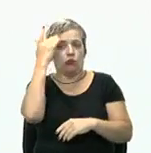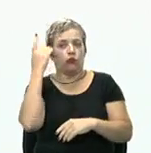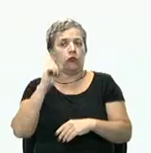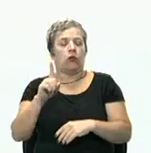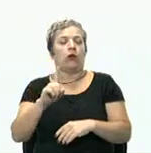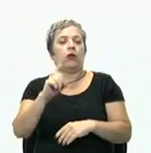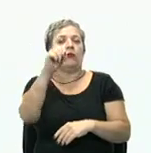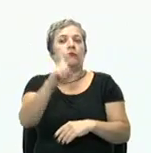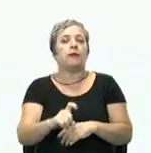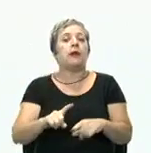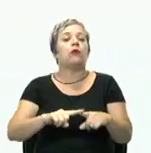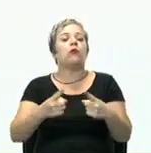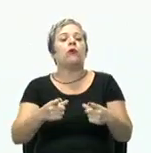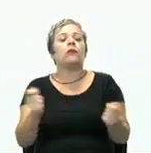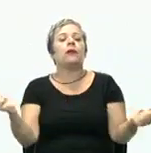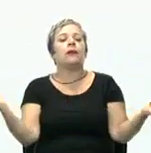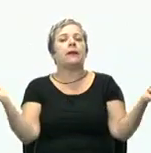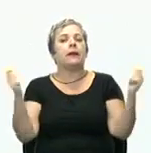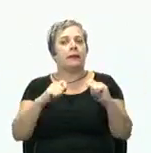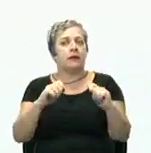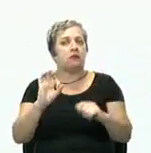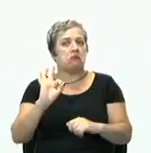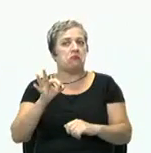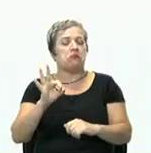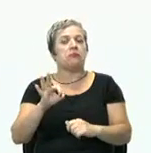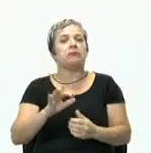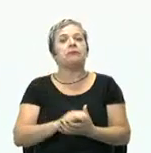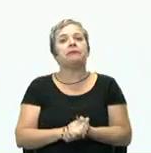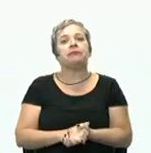mérito, mas pela competência técnica.